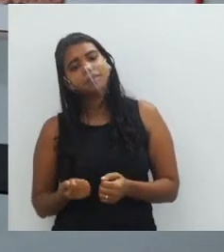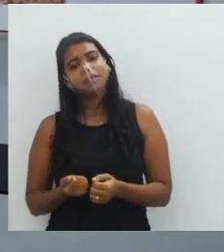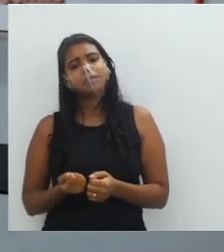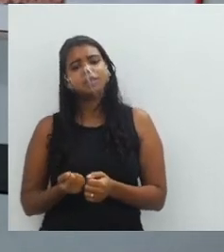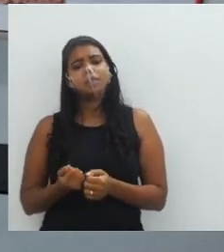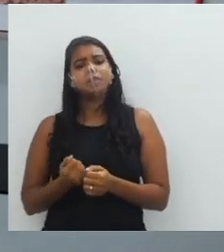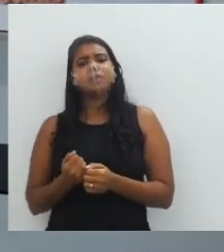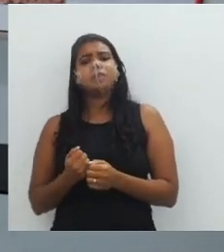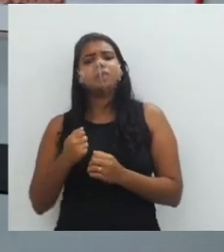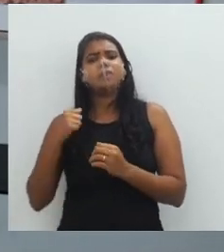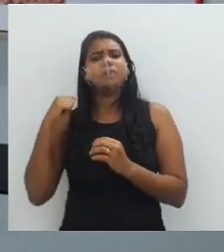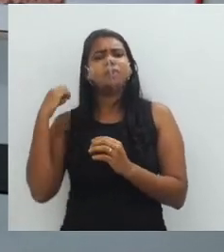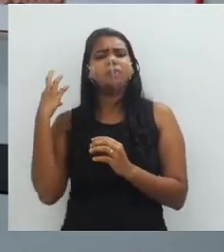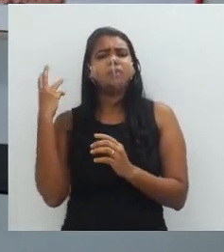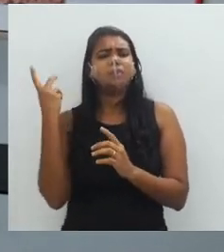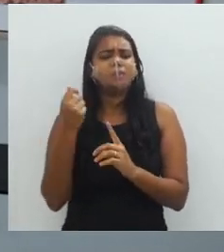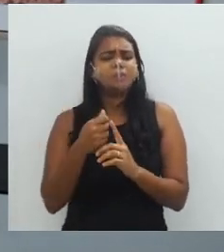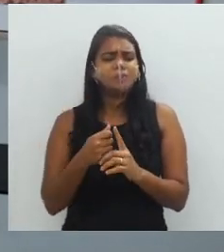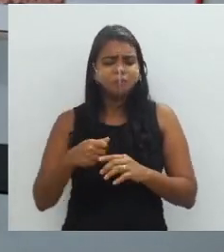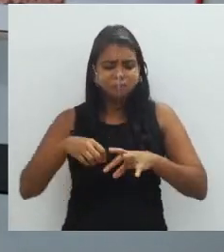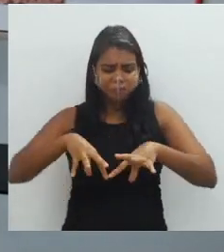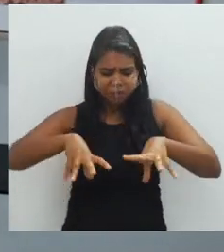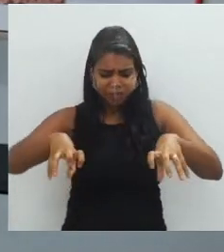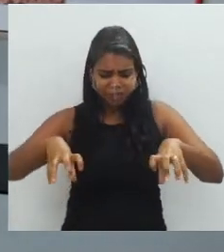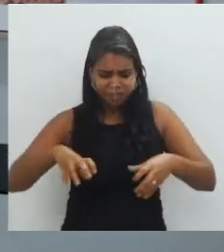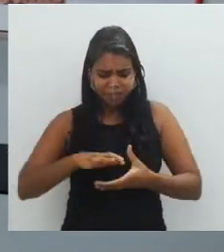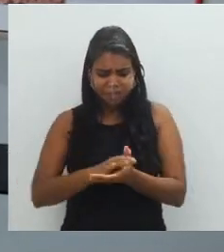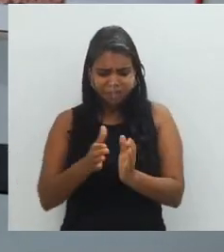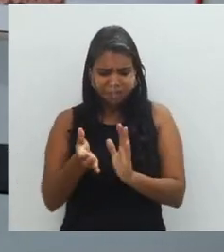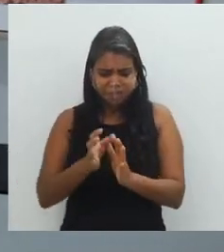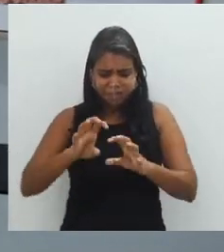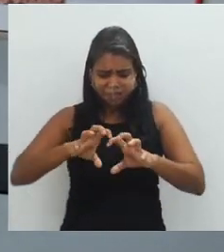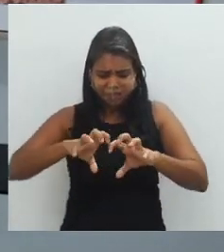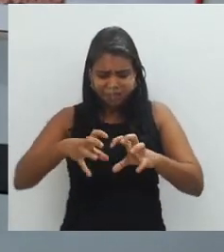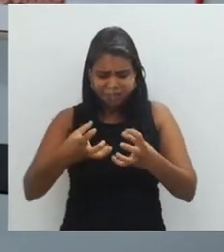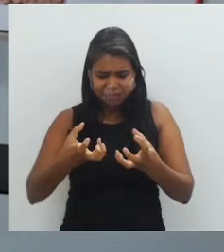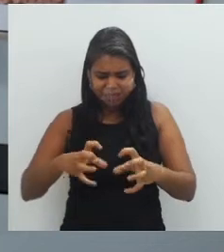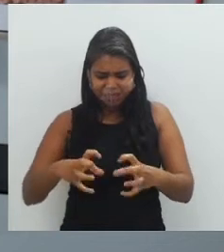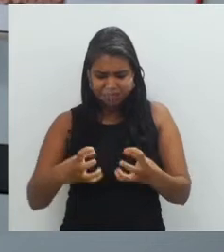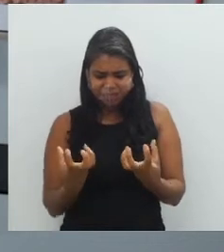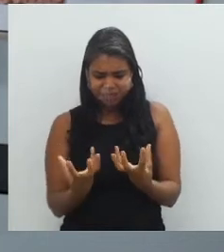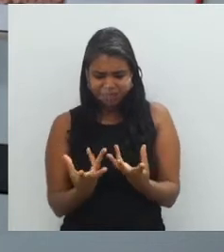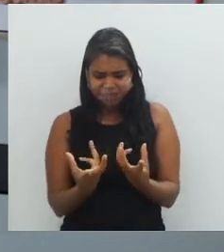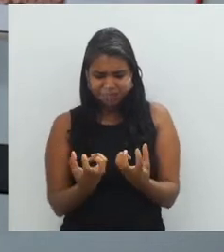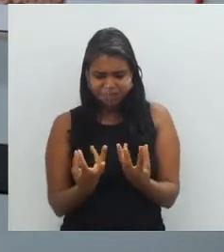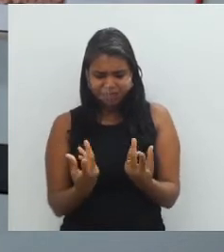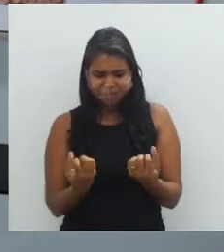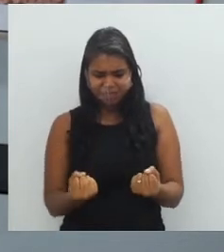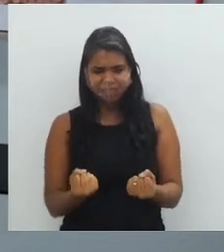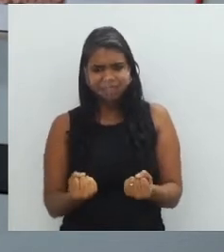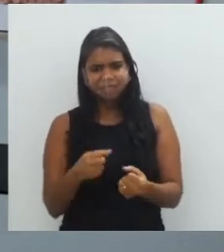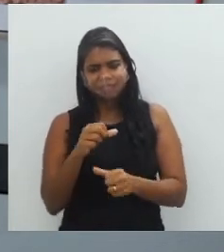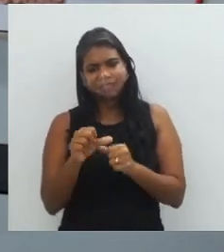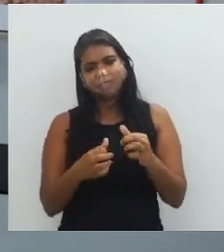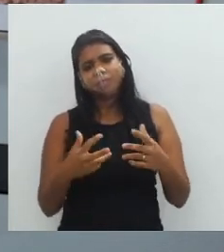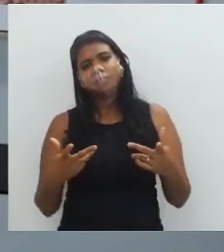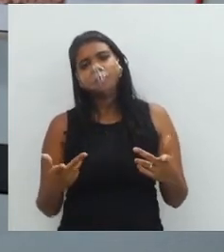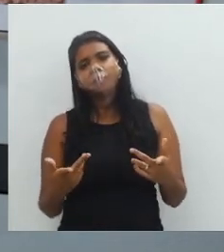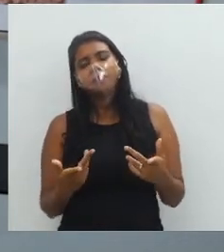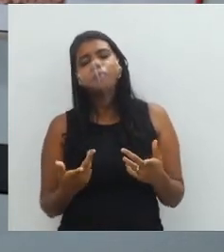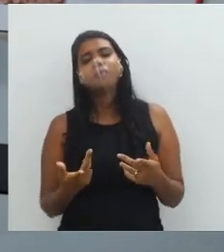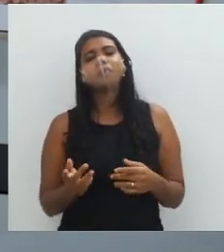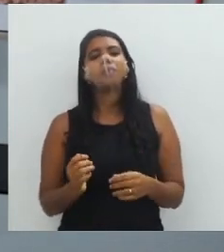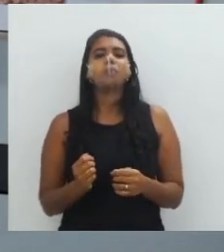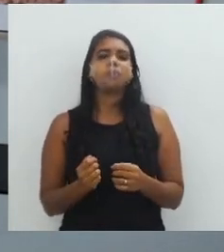seca e essa terra, esse barro, ele rachou, modificando a sua textura e dando